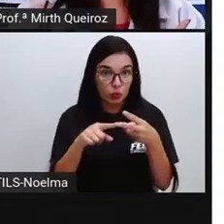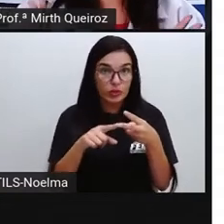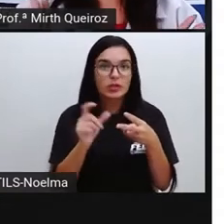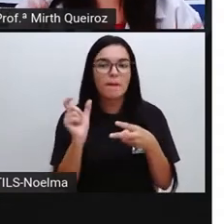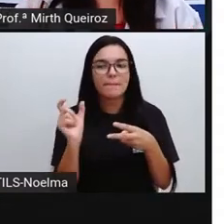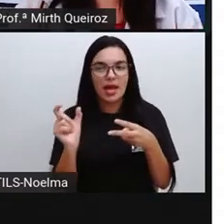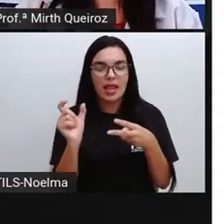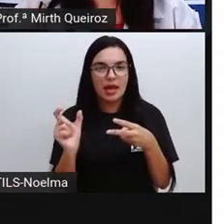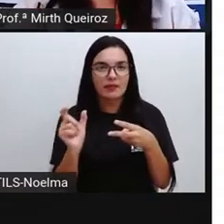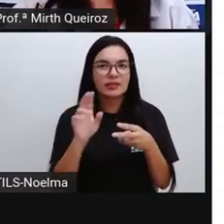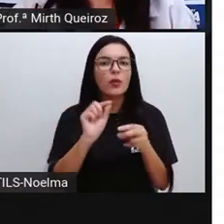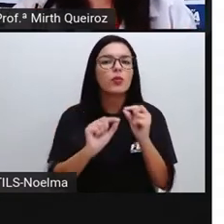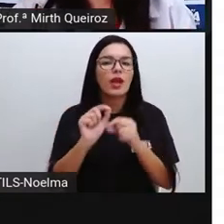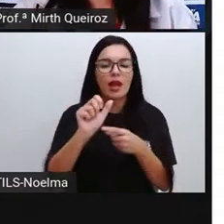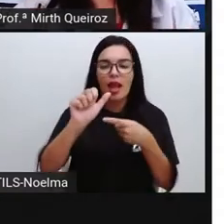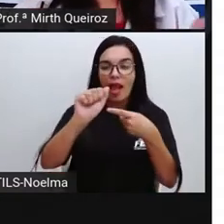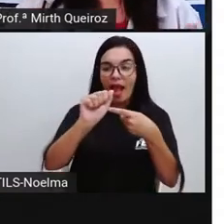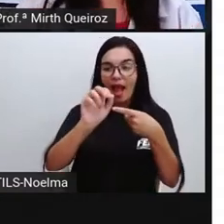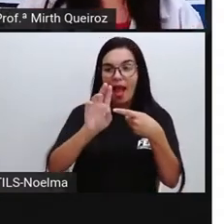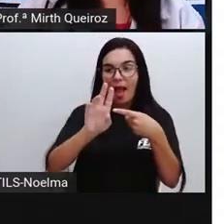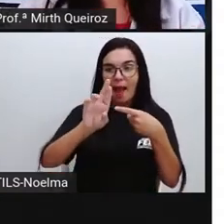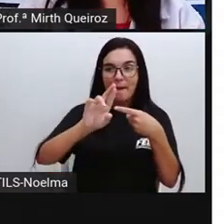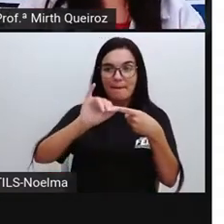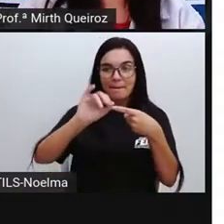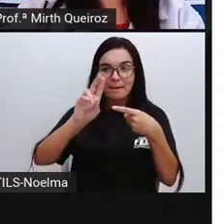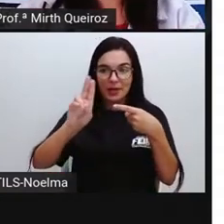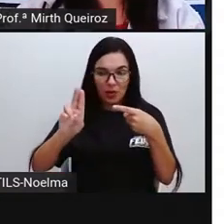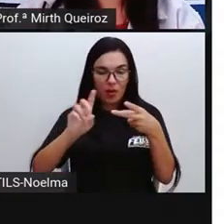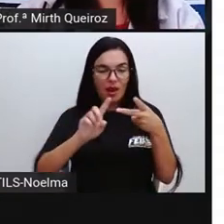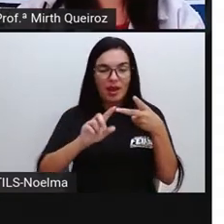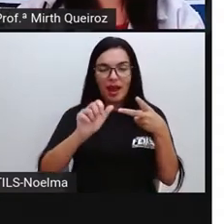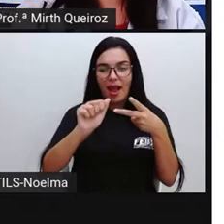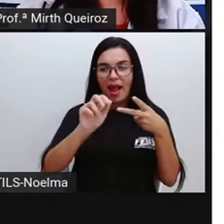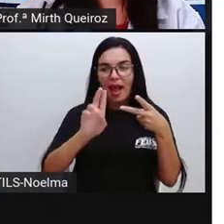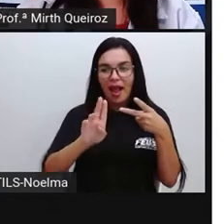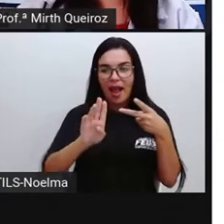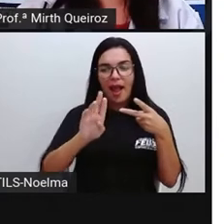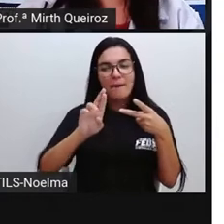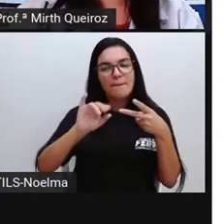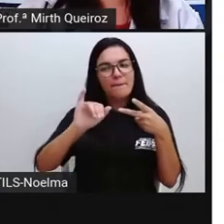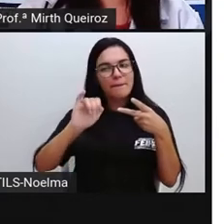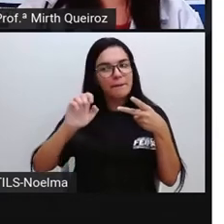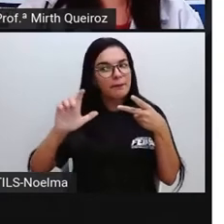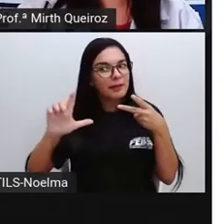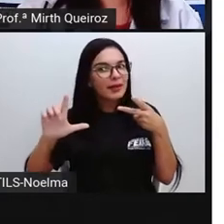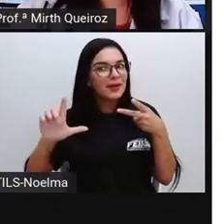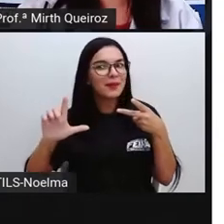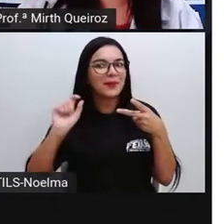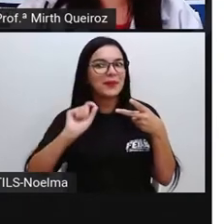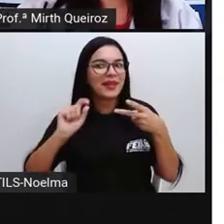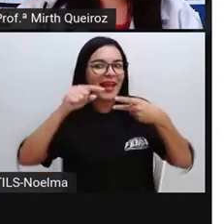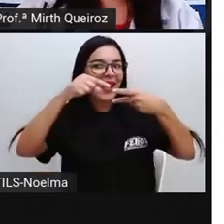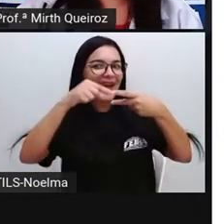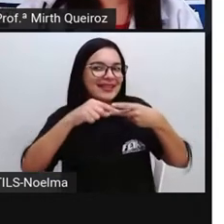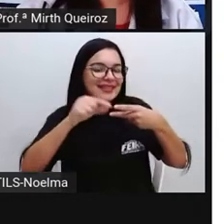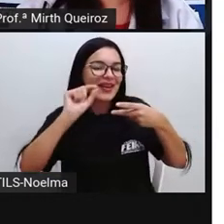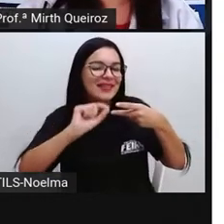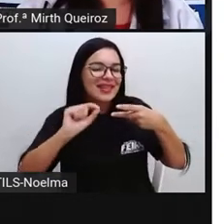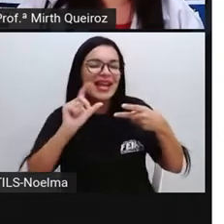palavras abril com U e abril com L, né? Elas são chamadas de palavras